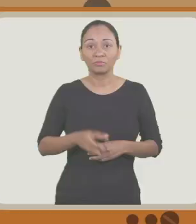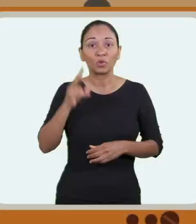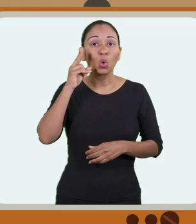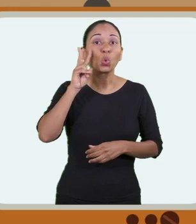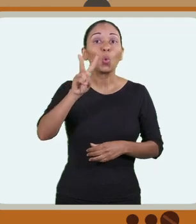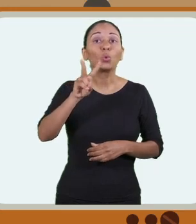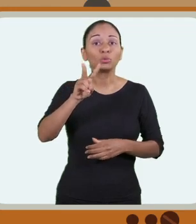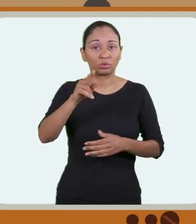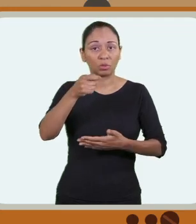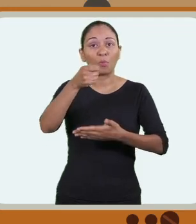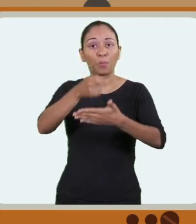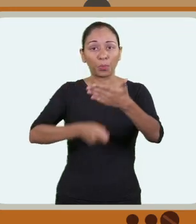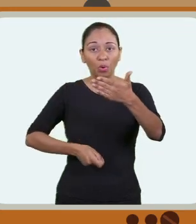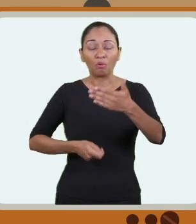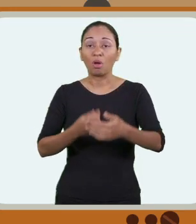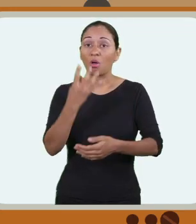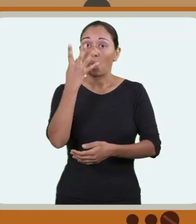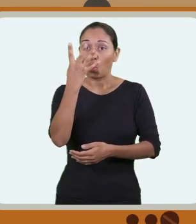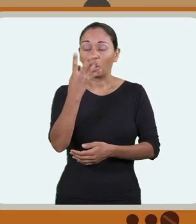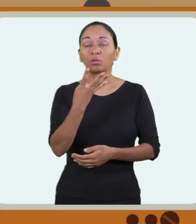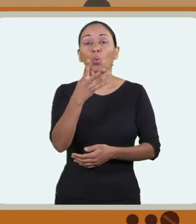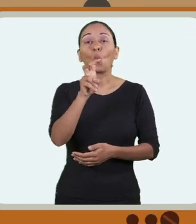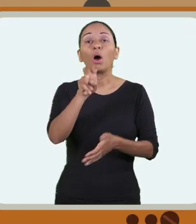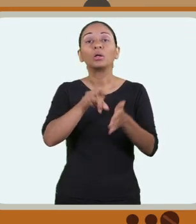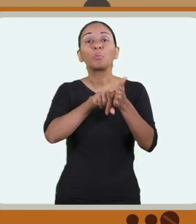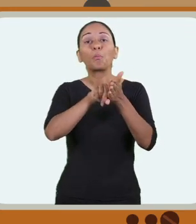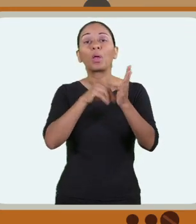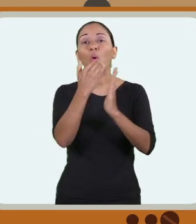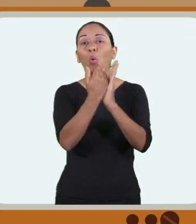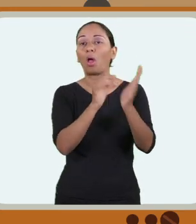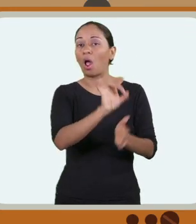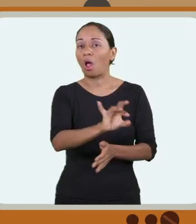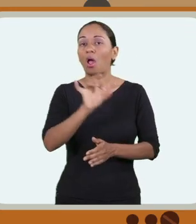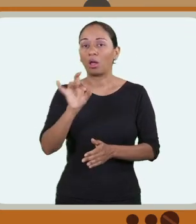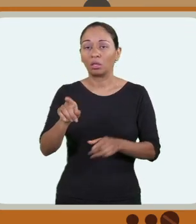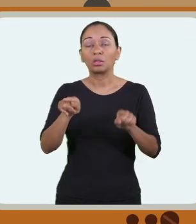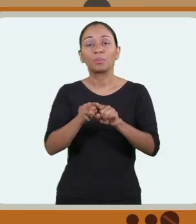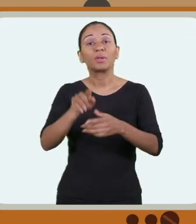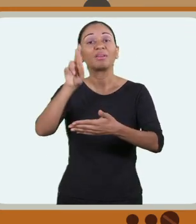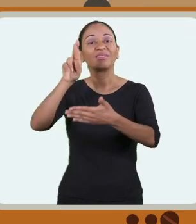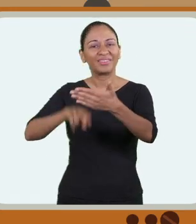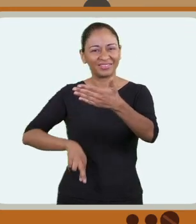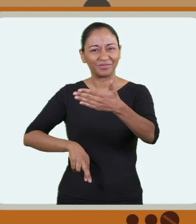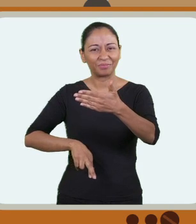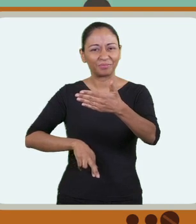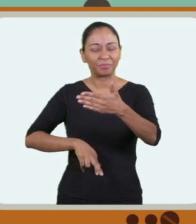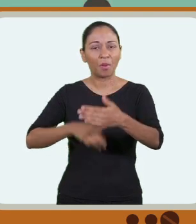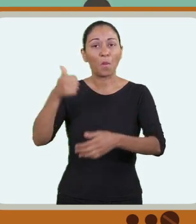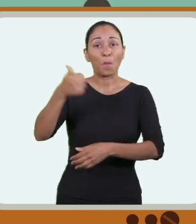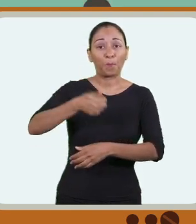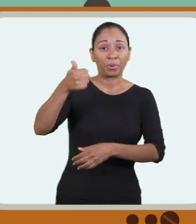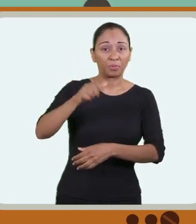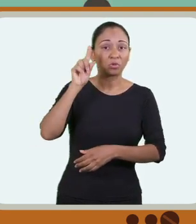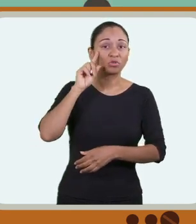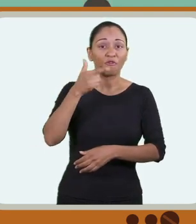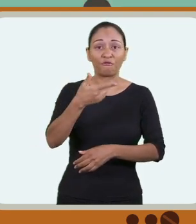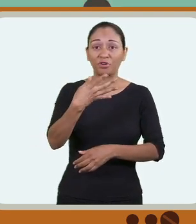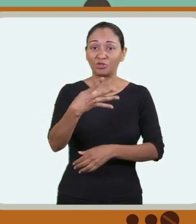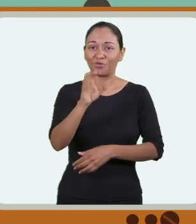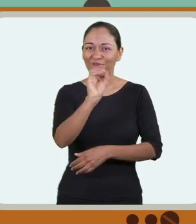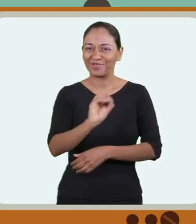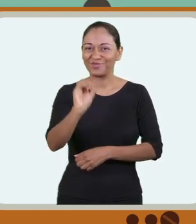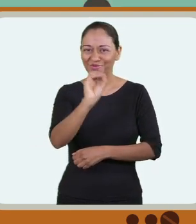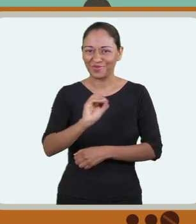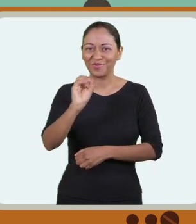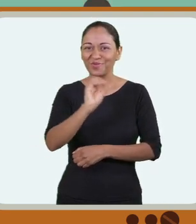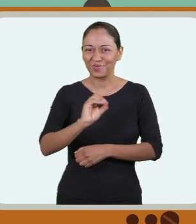São dois dias de exame, com quatro provas de 45 questões cada e uma redação. No primeiro dia, que nesta edição